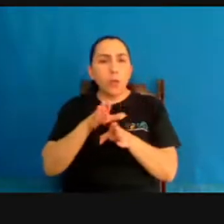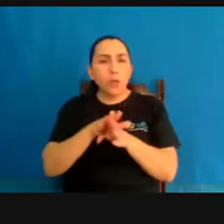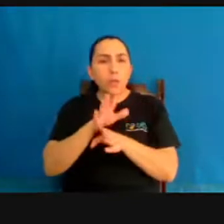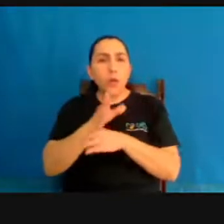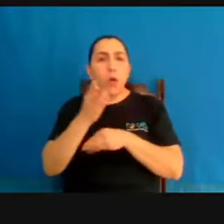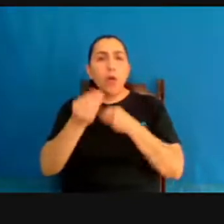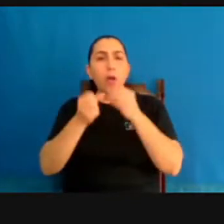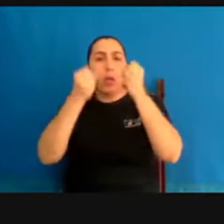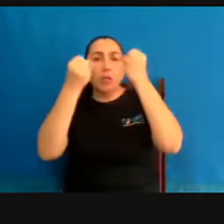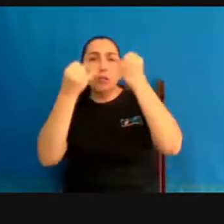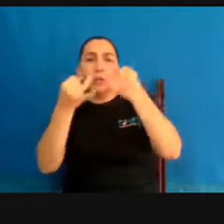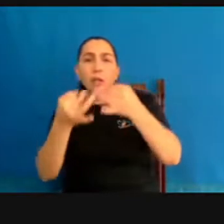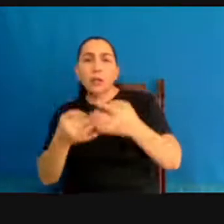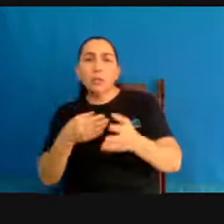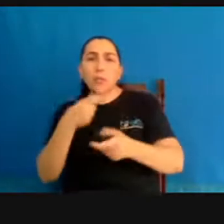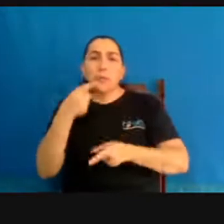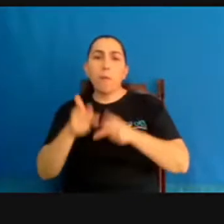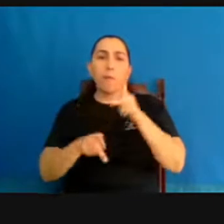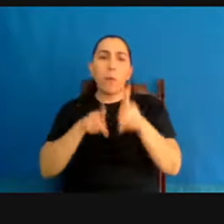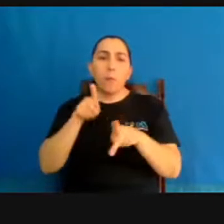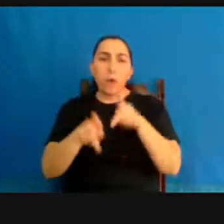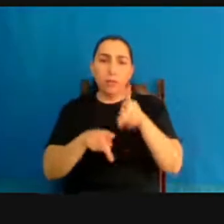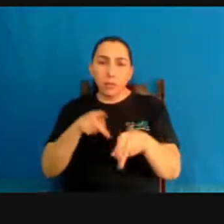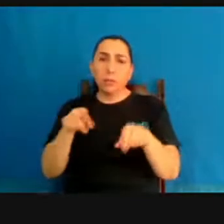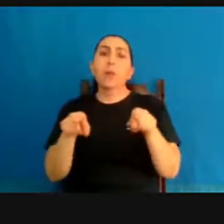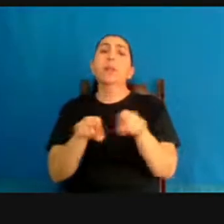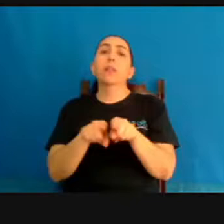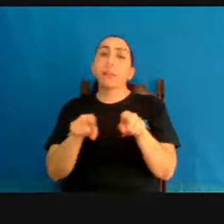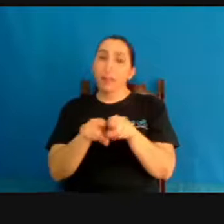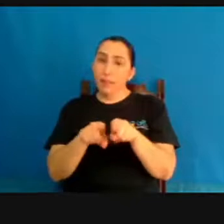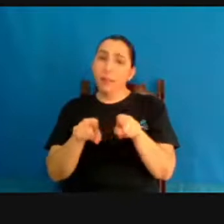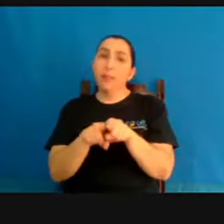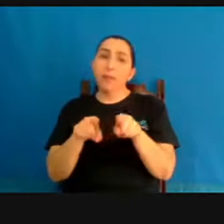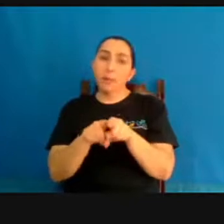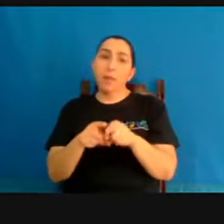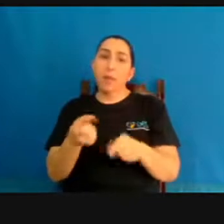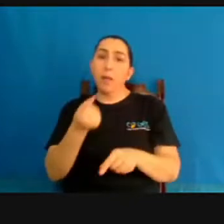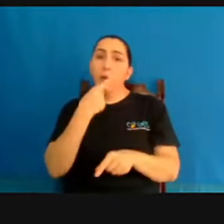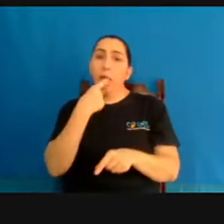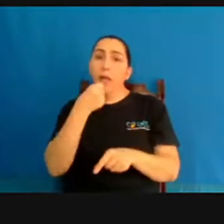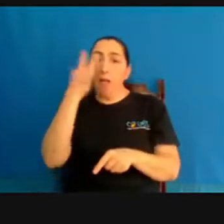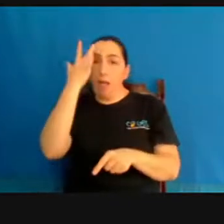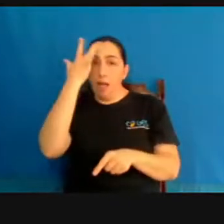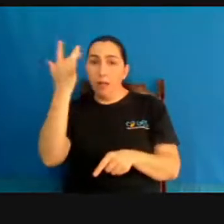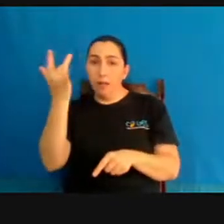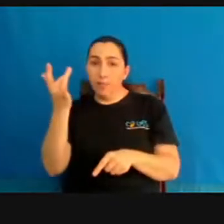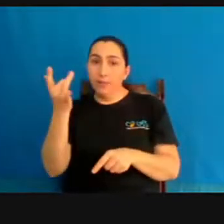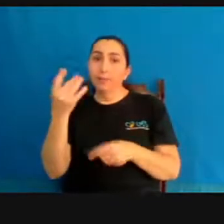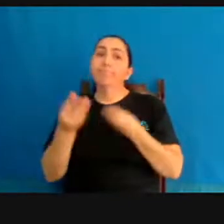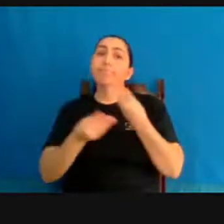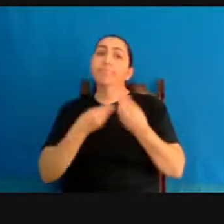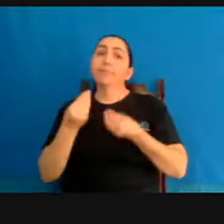população, e pílula do dia seguinte, que não conta como aborto, e normalmente é abortivo. Se contar pílula do dia seguinte, então são